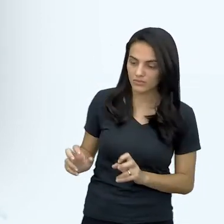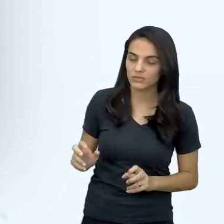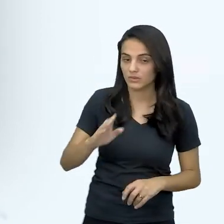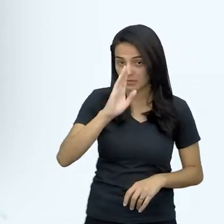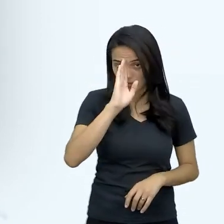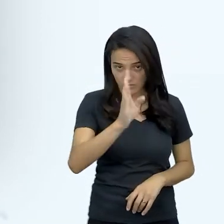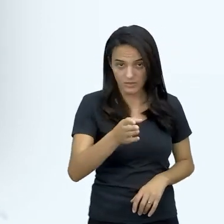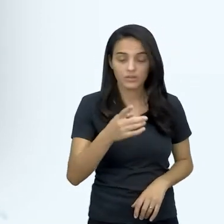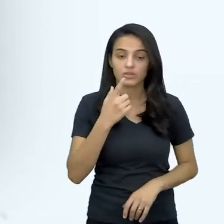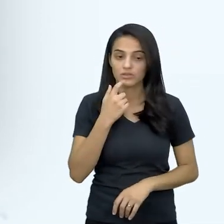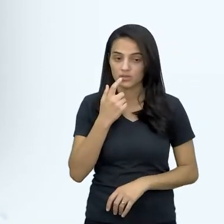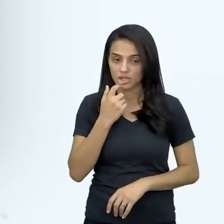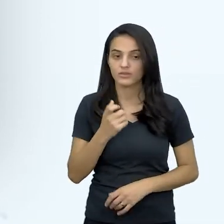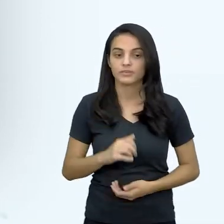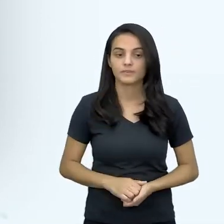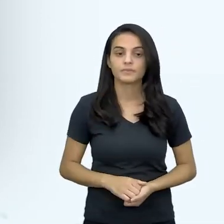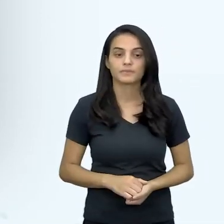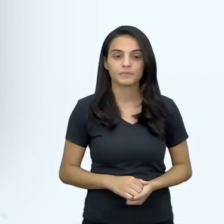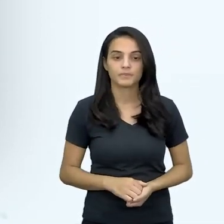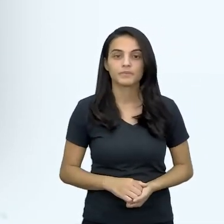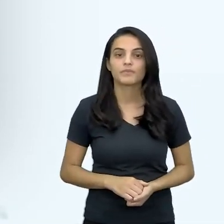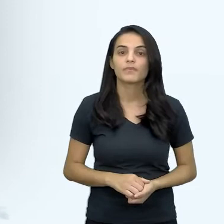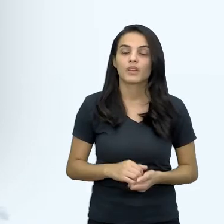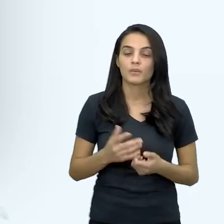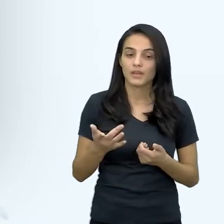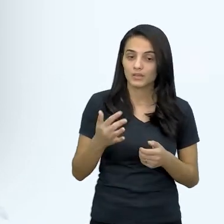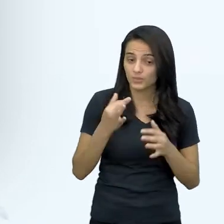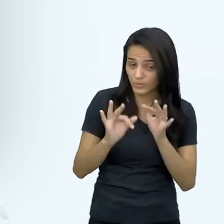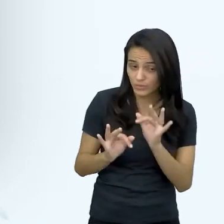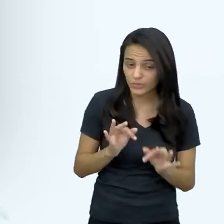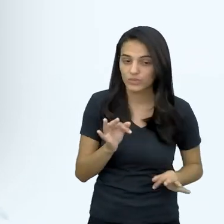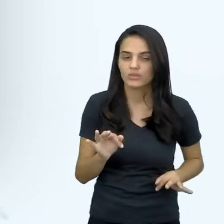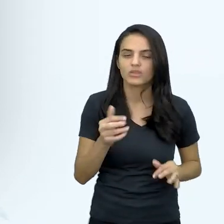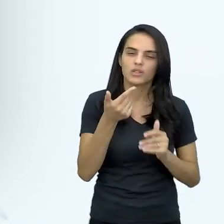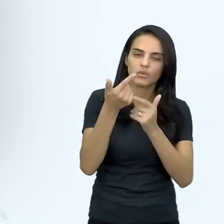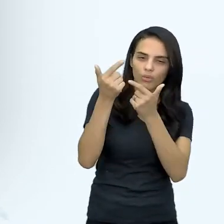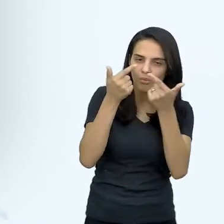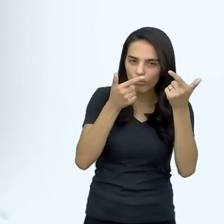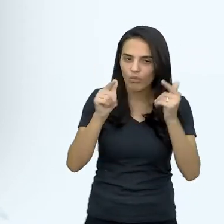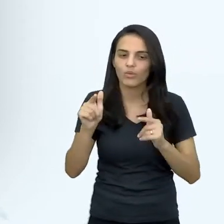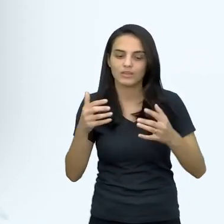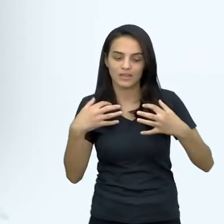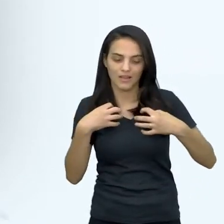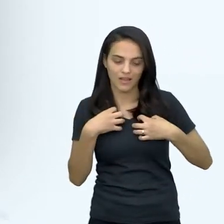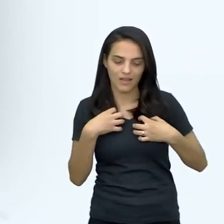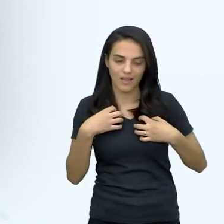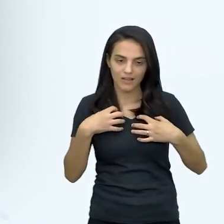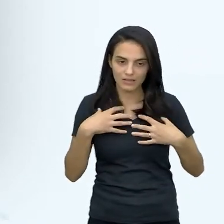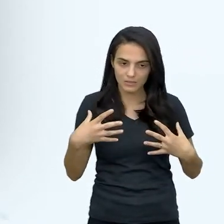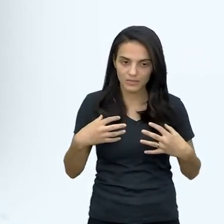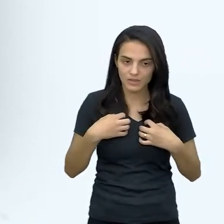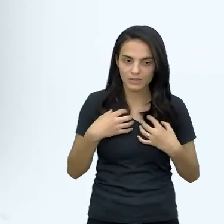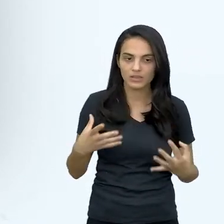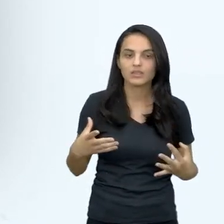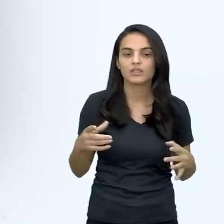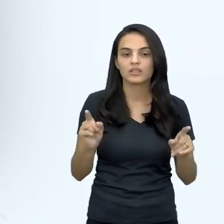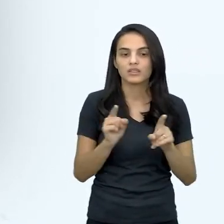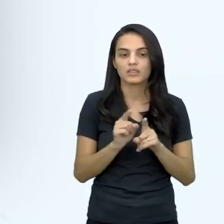sangue, inclusive, é causador, entre outros tipos de anemias, como anemia de